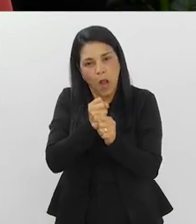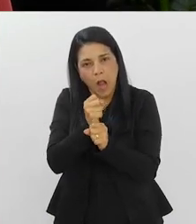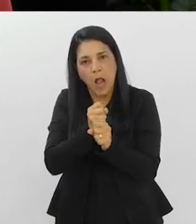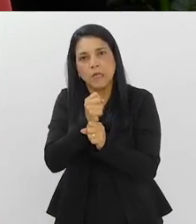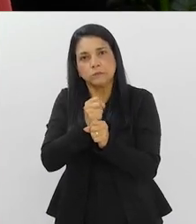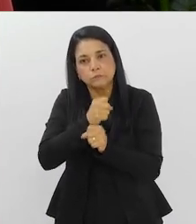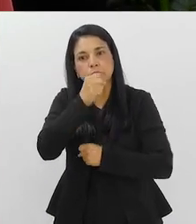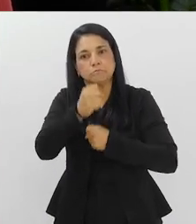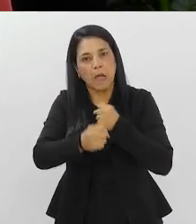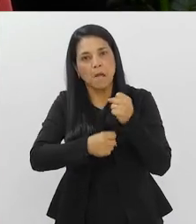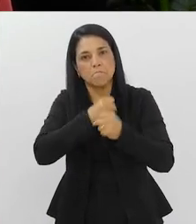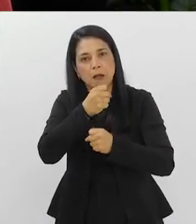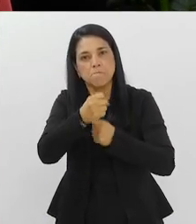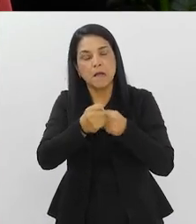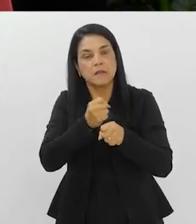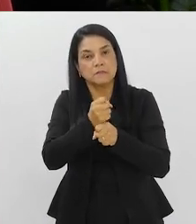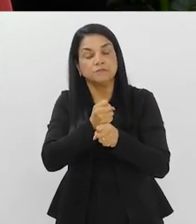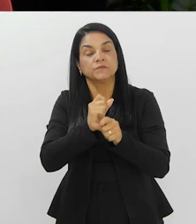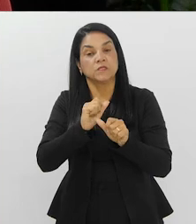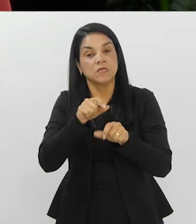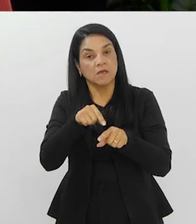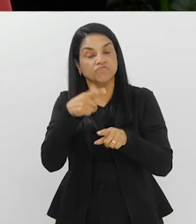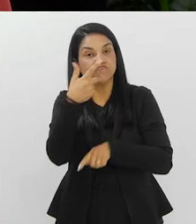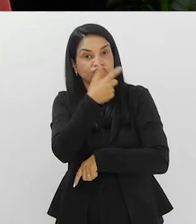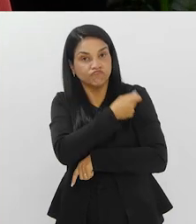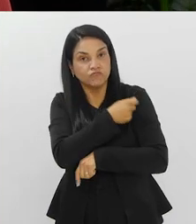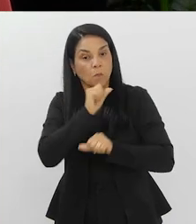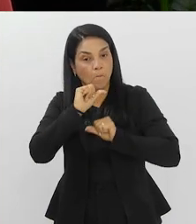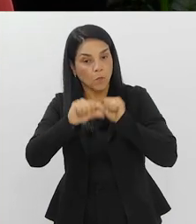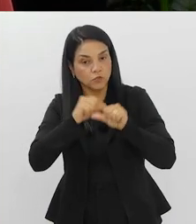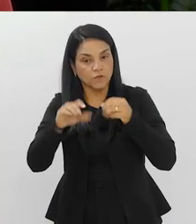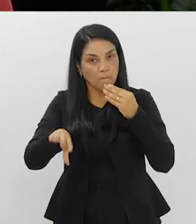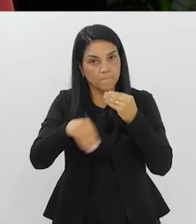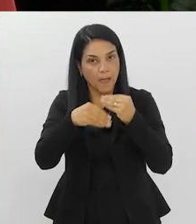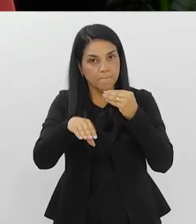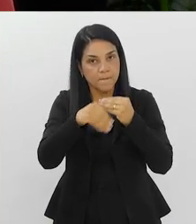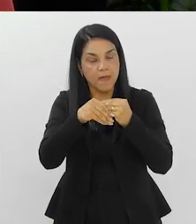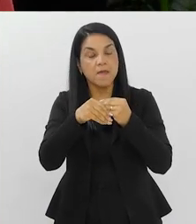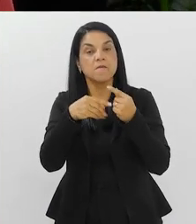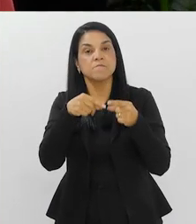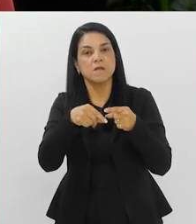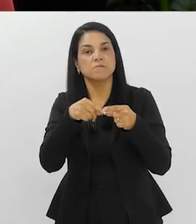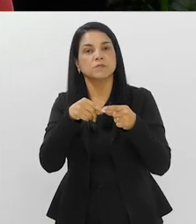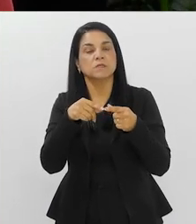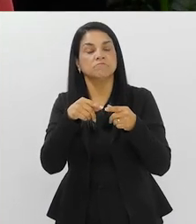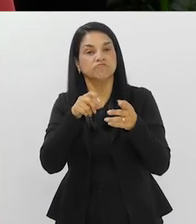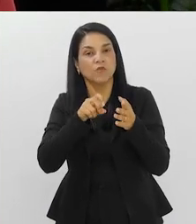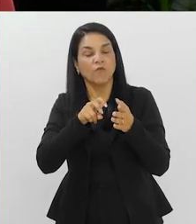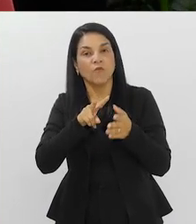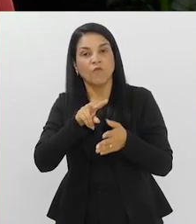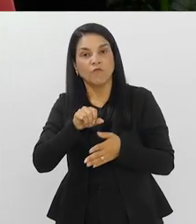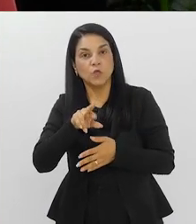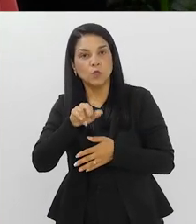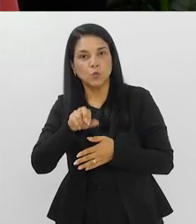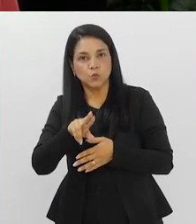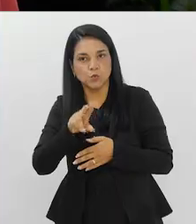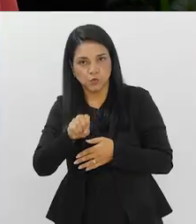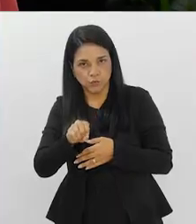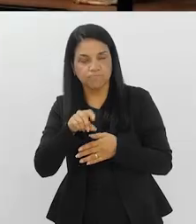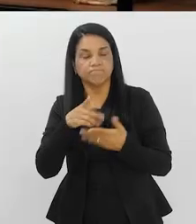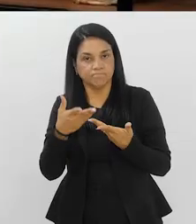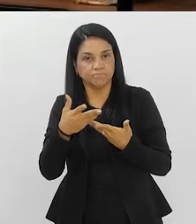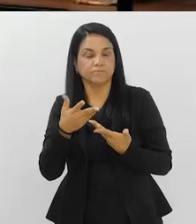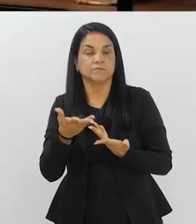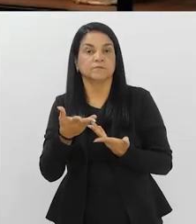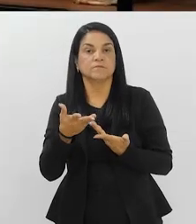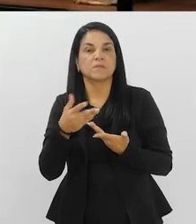anualmente, né? E ela é modificada a cada ano, né? Justamente para poder atender aí as alterações do vírus, né? Sim,